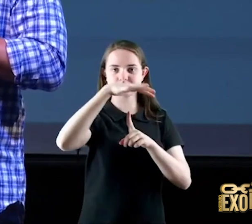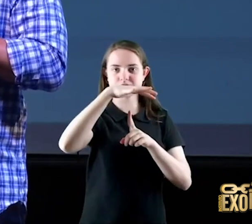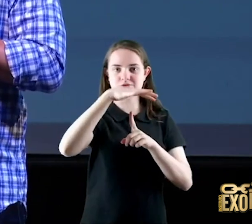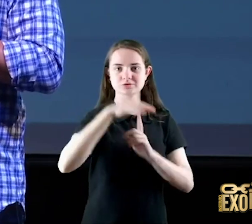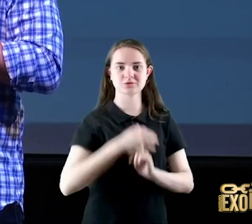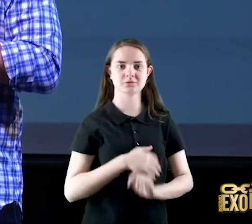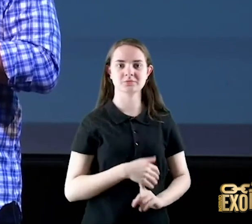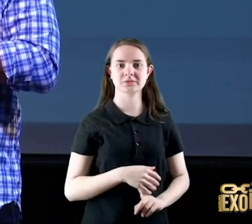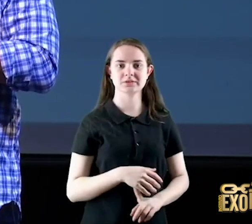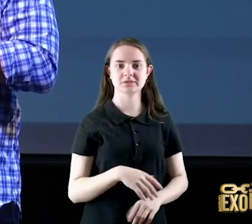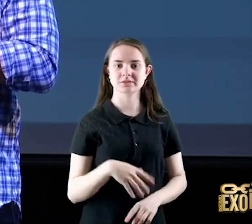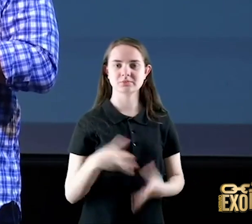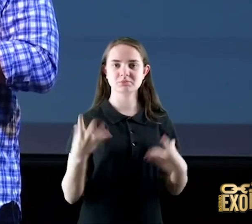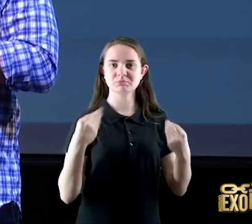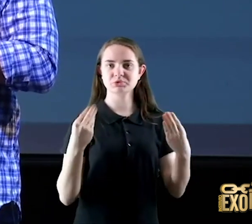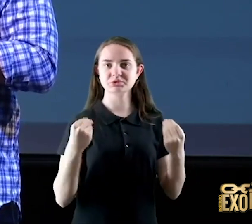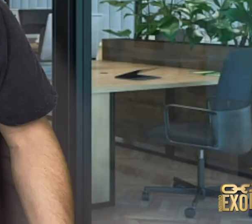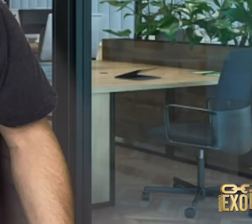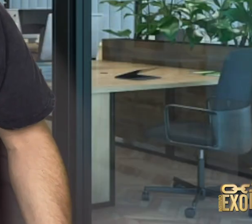o ônibus faz